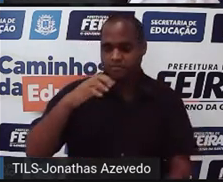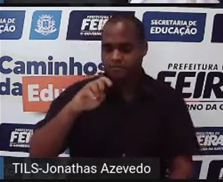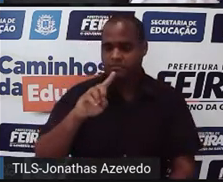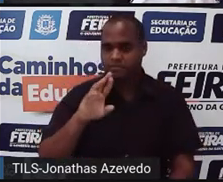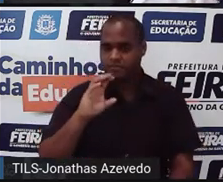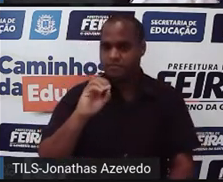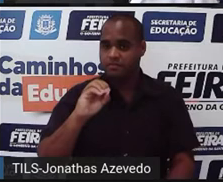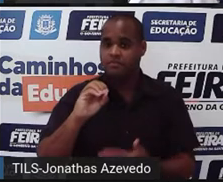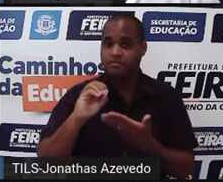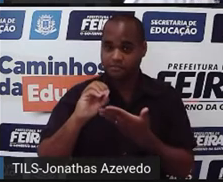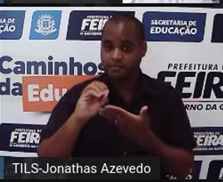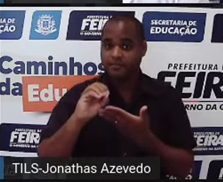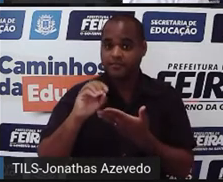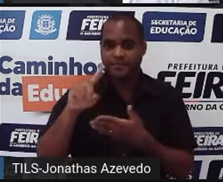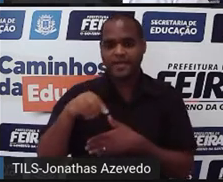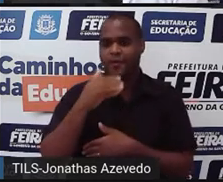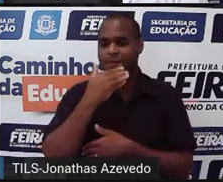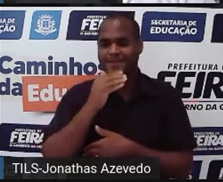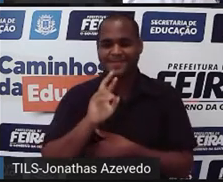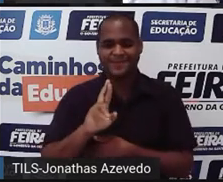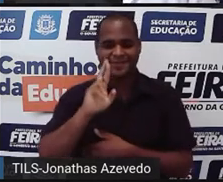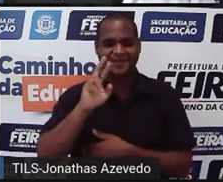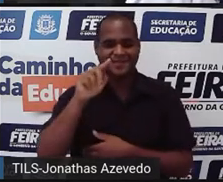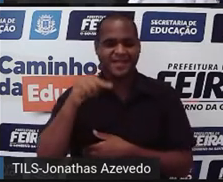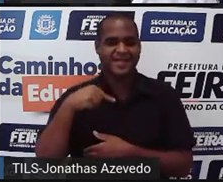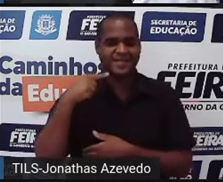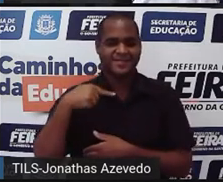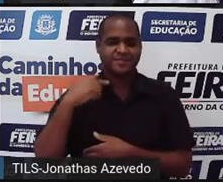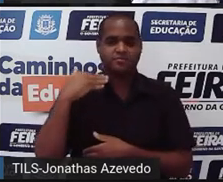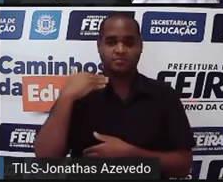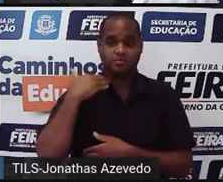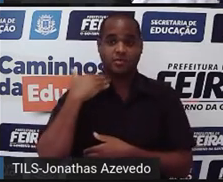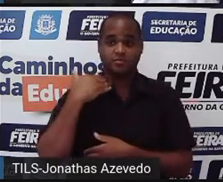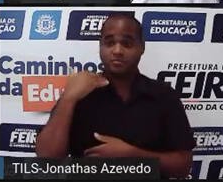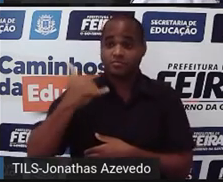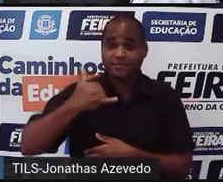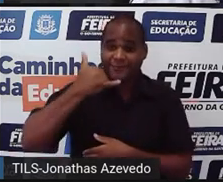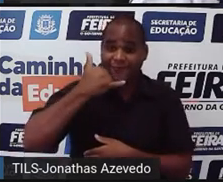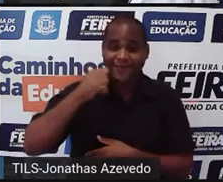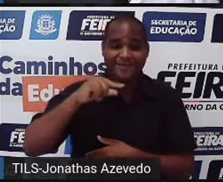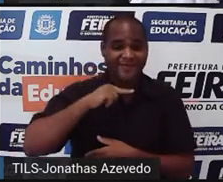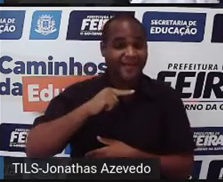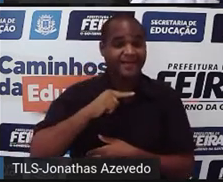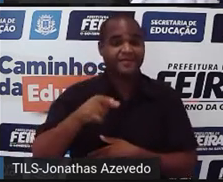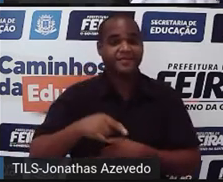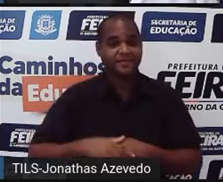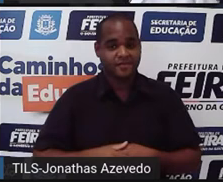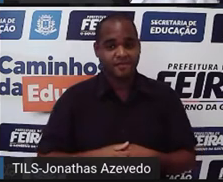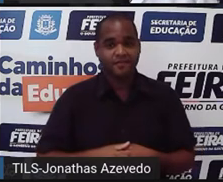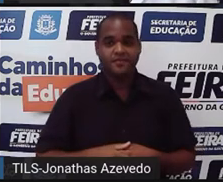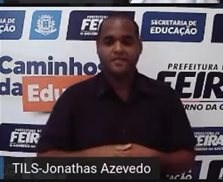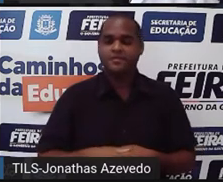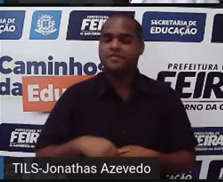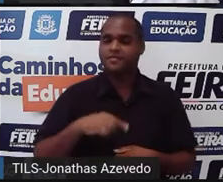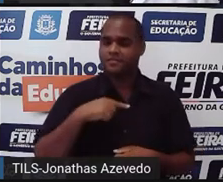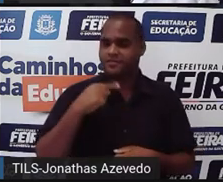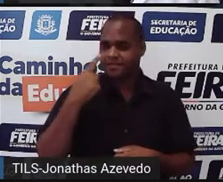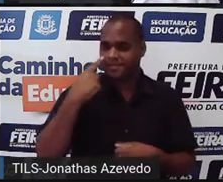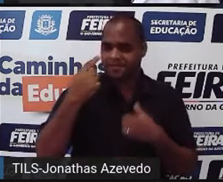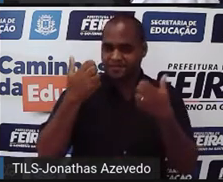que é o gerente do banco, ligou para você. Então veja que